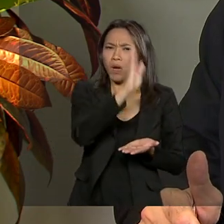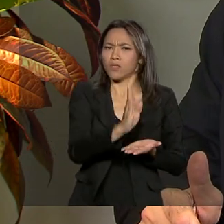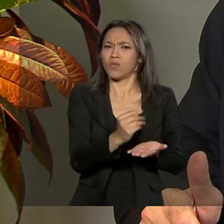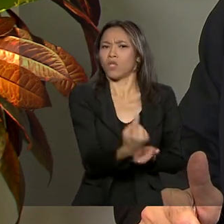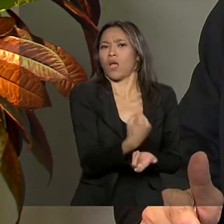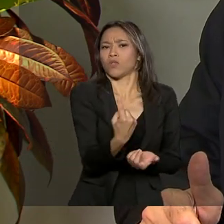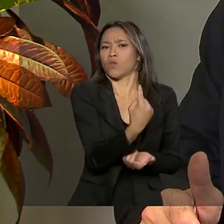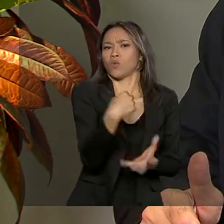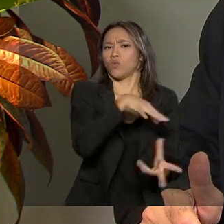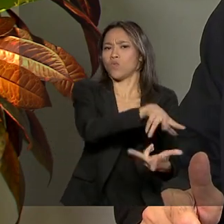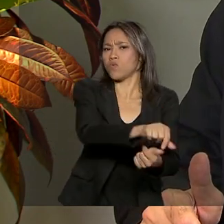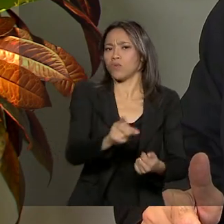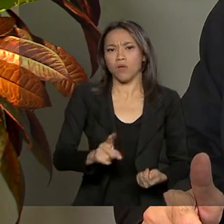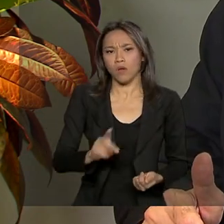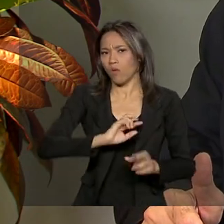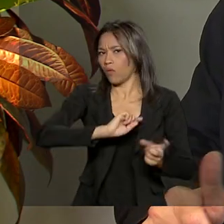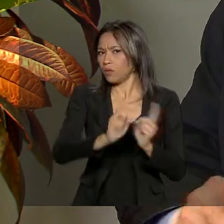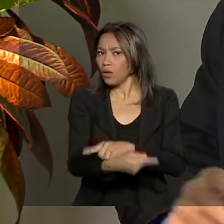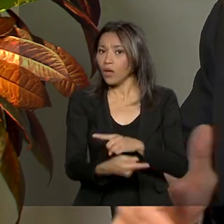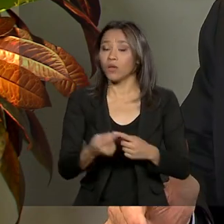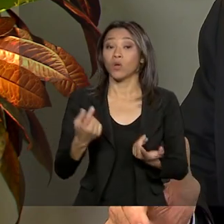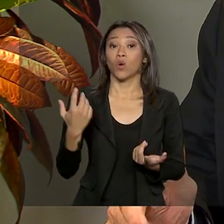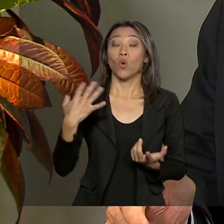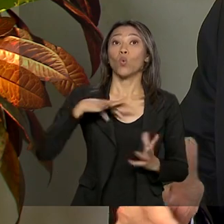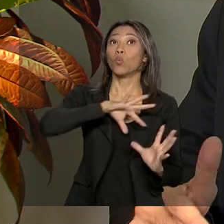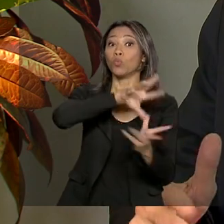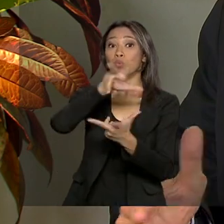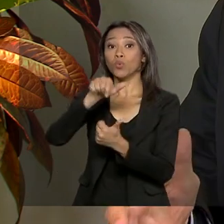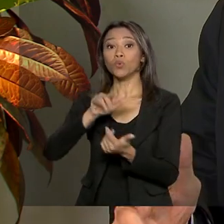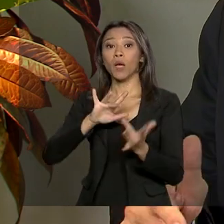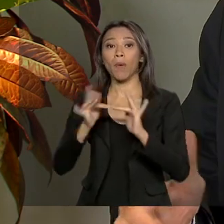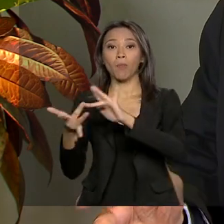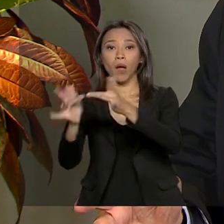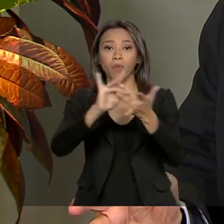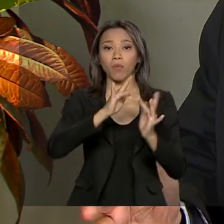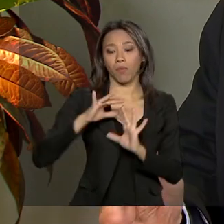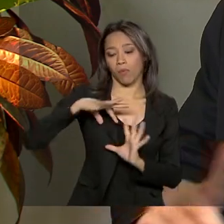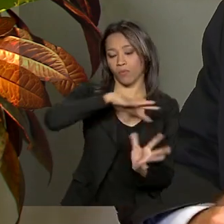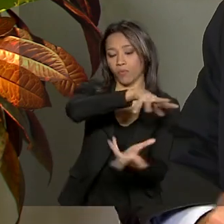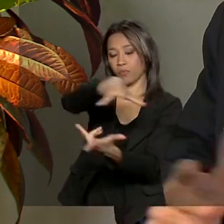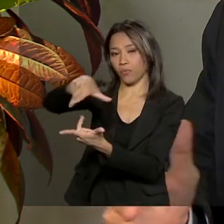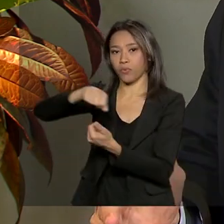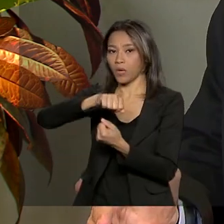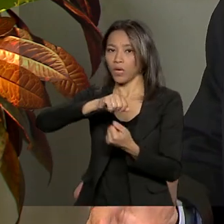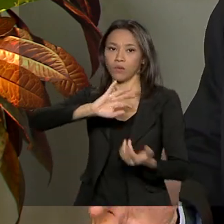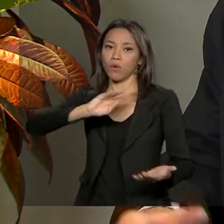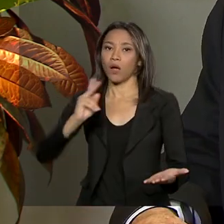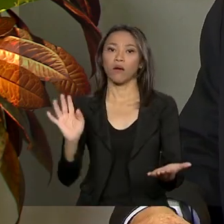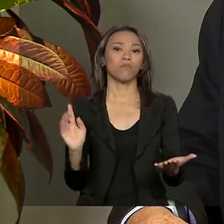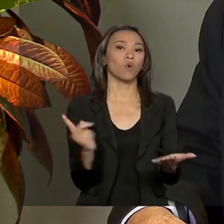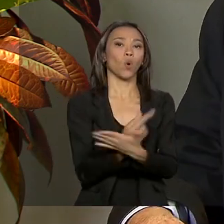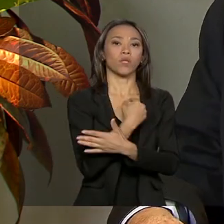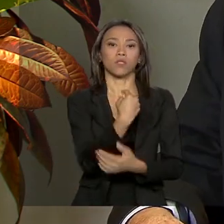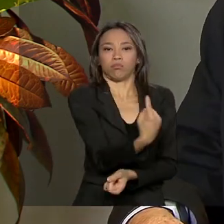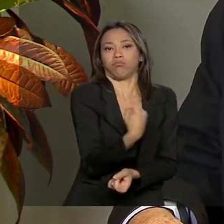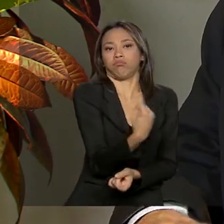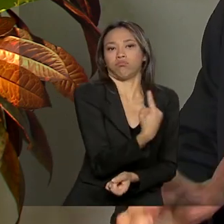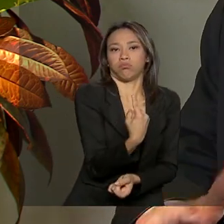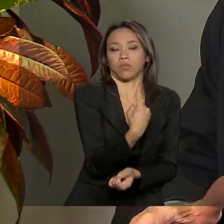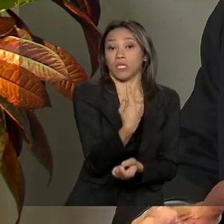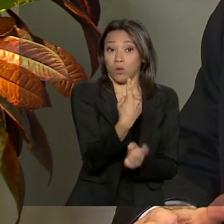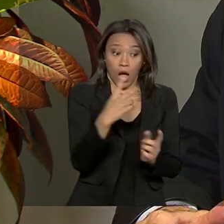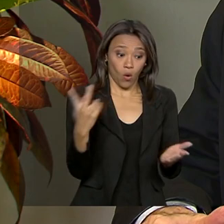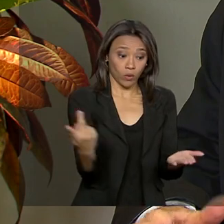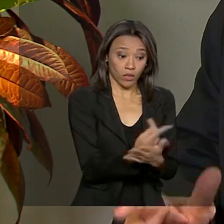hoje o mundo, cada vez mais, ele é globalizado. Os fenômenos não acontecem isolados. Eles se espraiam pelo mundo. E como,